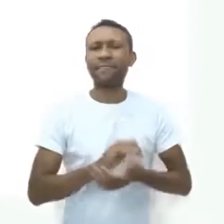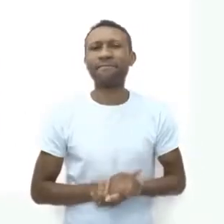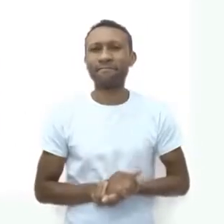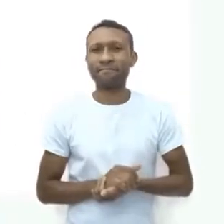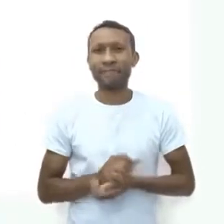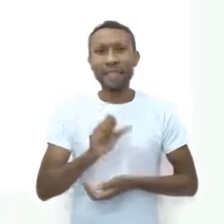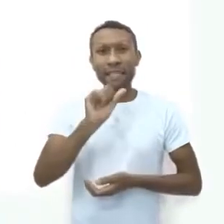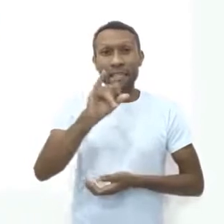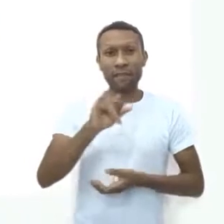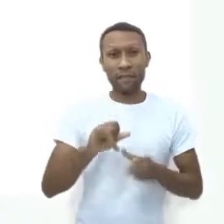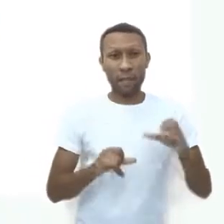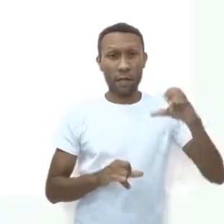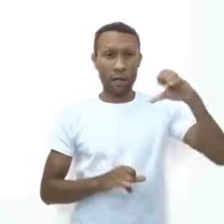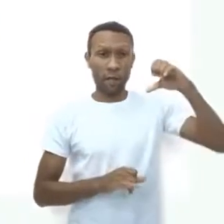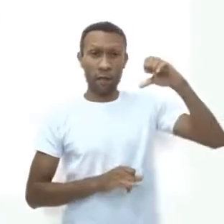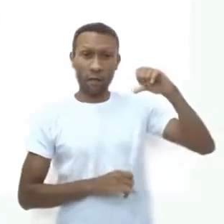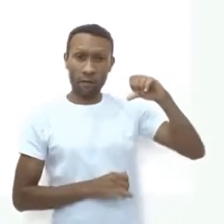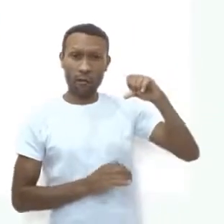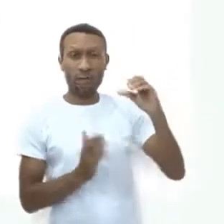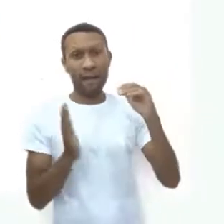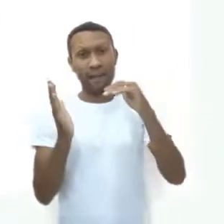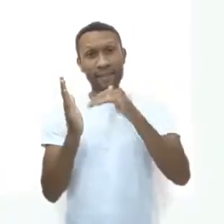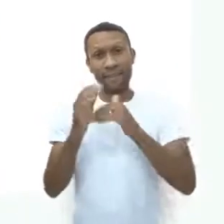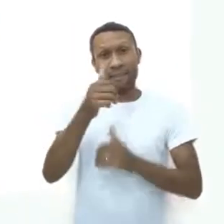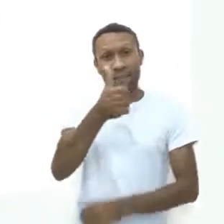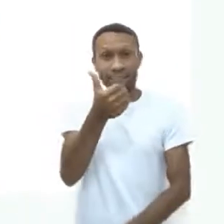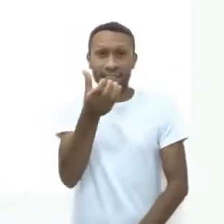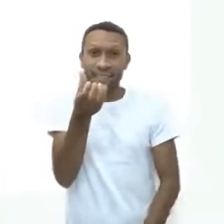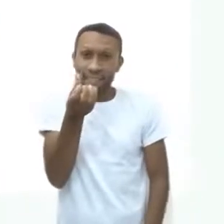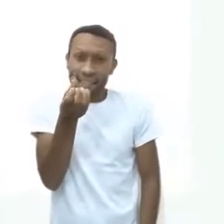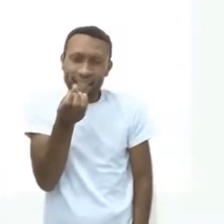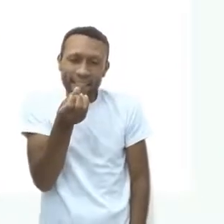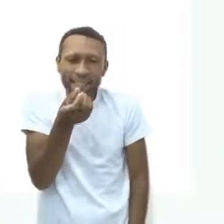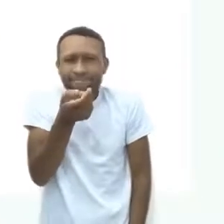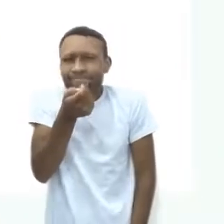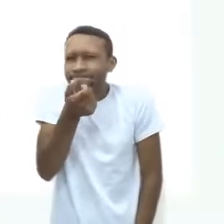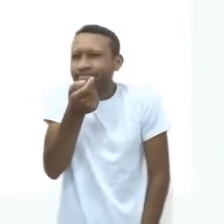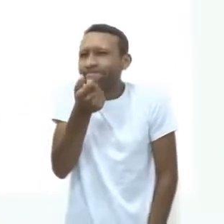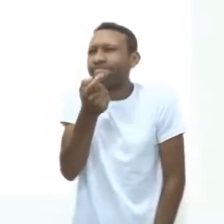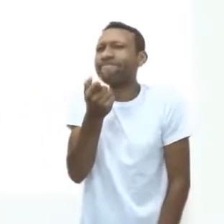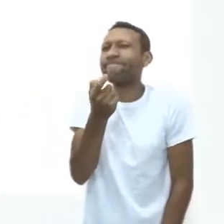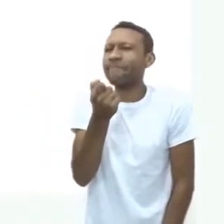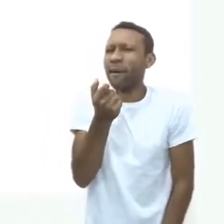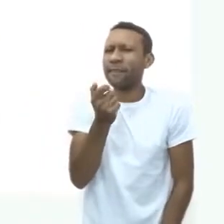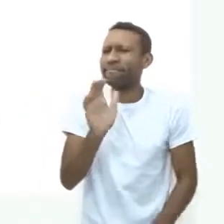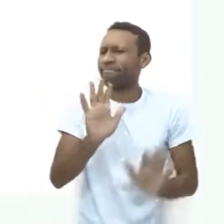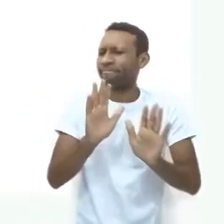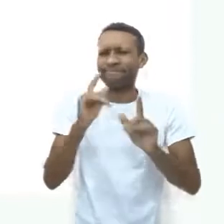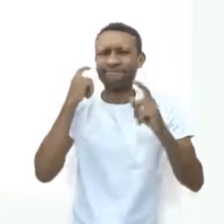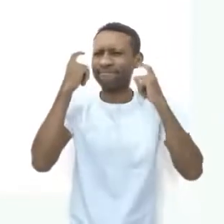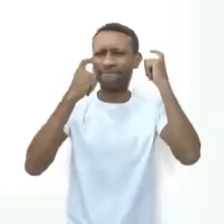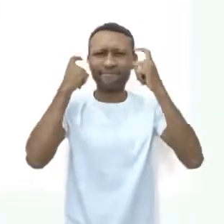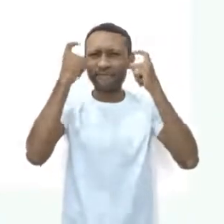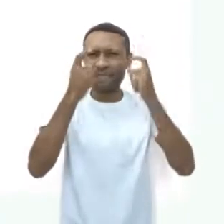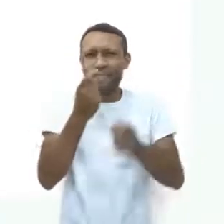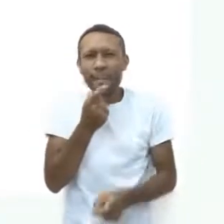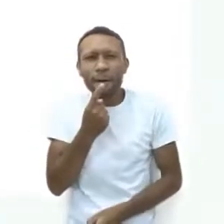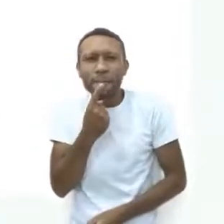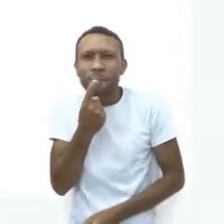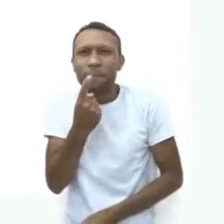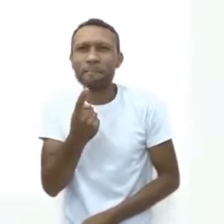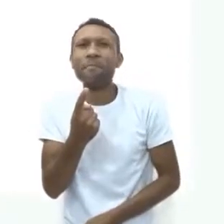Se você fez de nove a dezesseis pontos, essa foi quase. Não se preocupe, você está